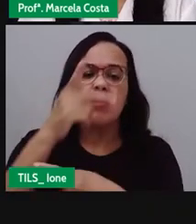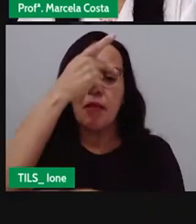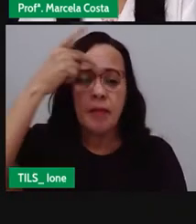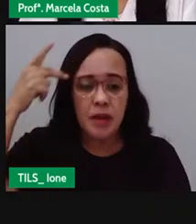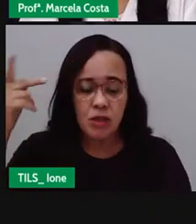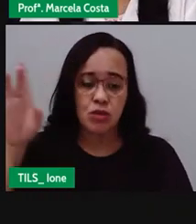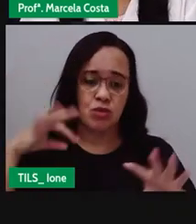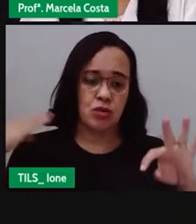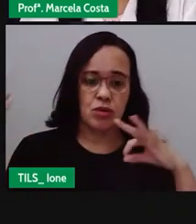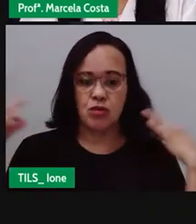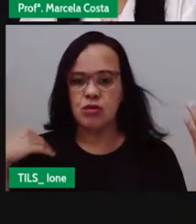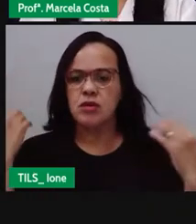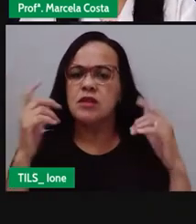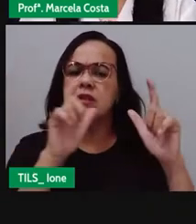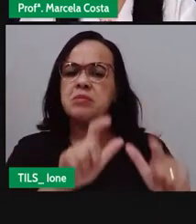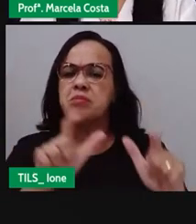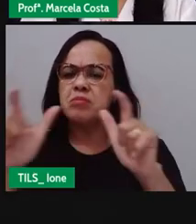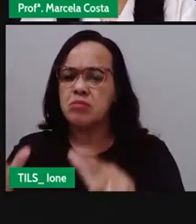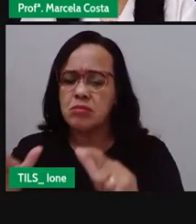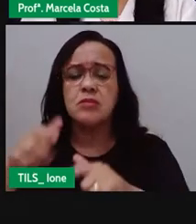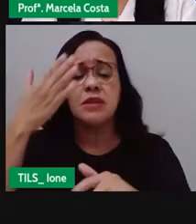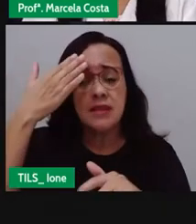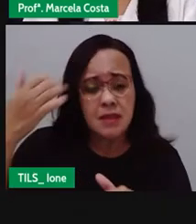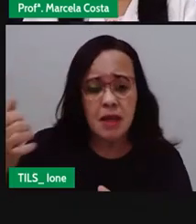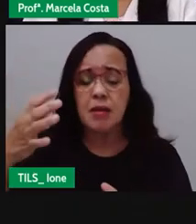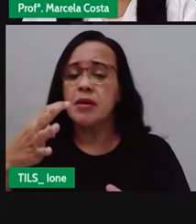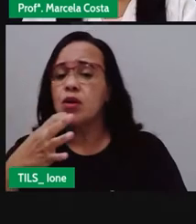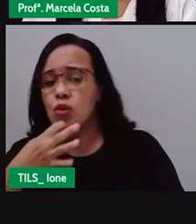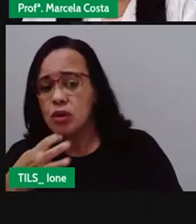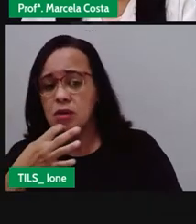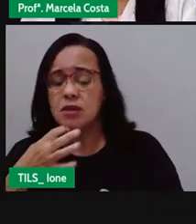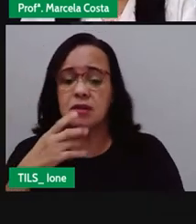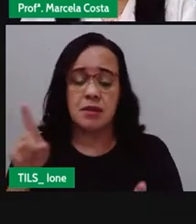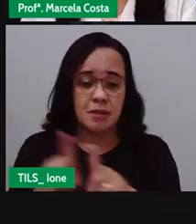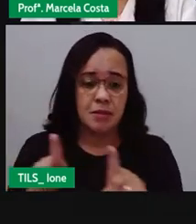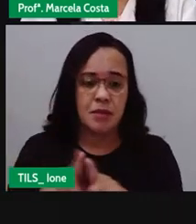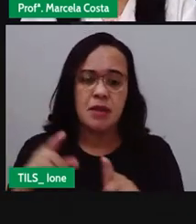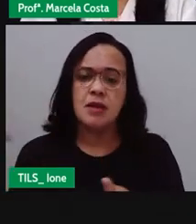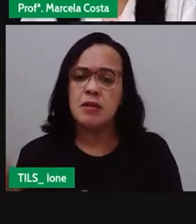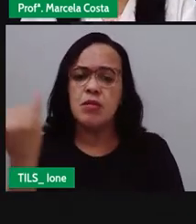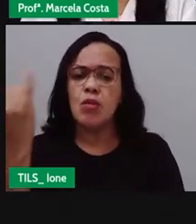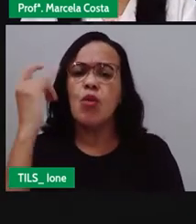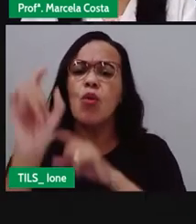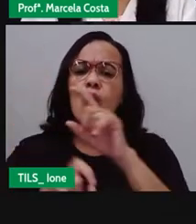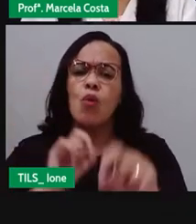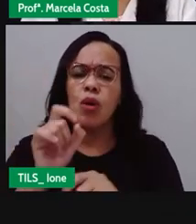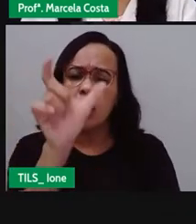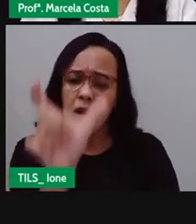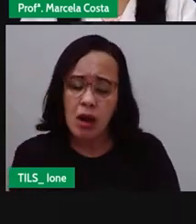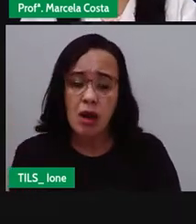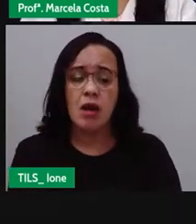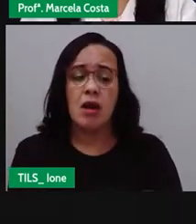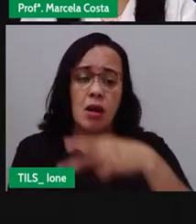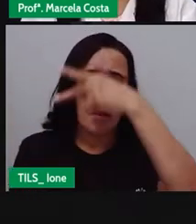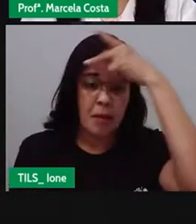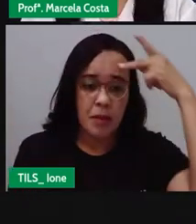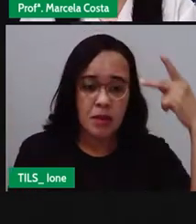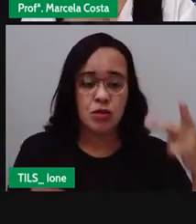É importante, criançada, que vocês saibam que o guia turístico ele é um suporte um